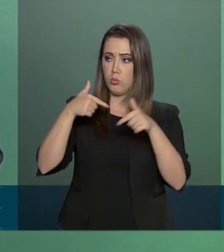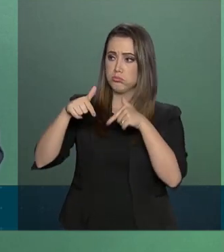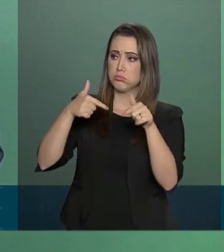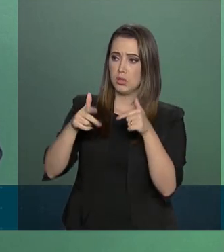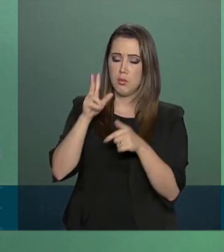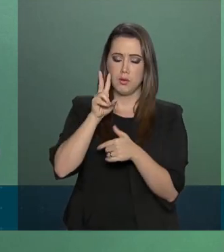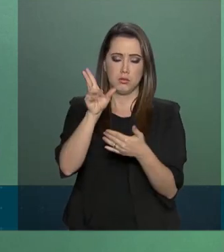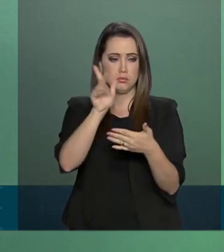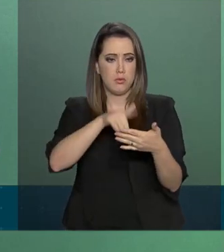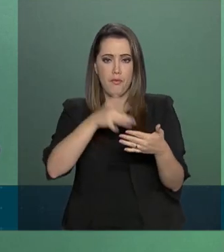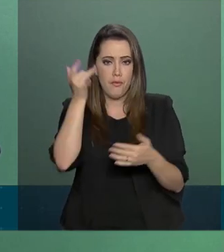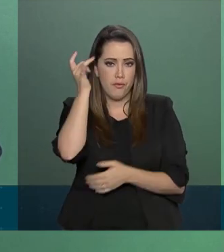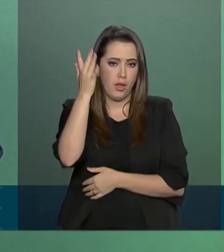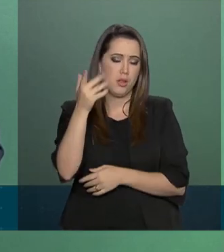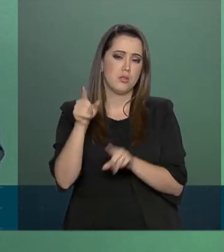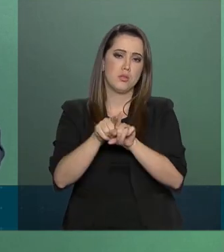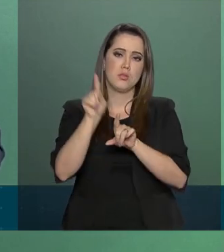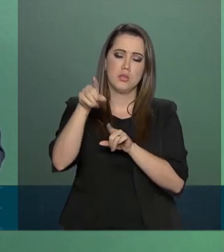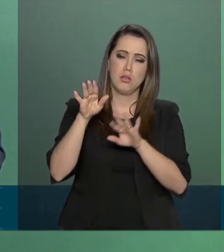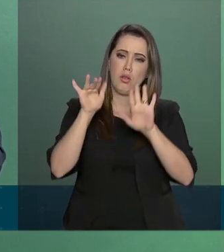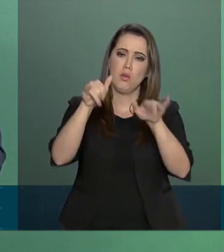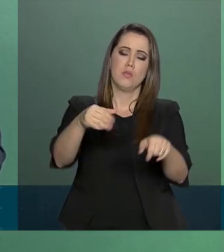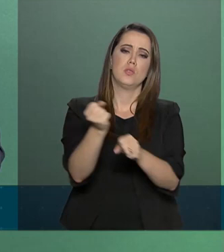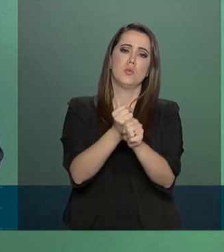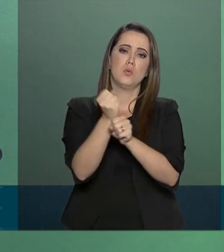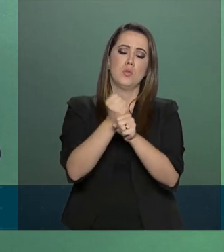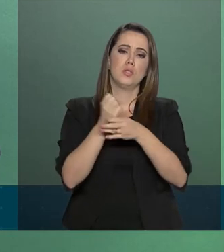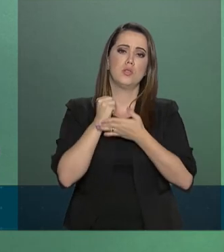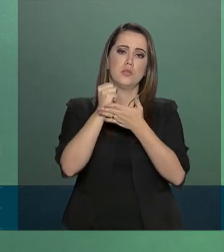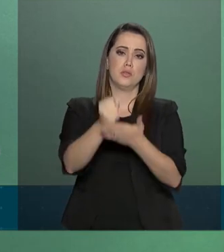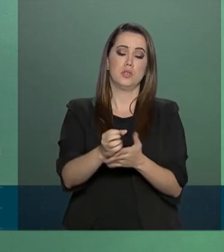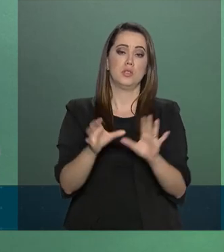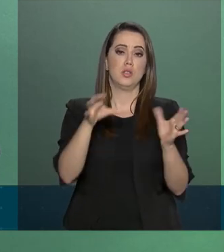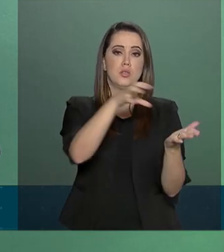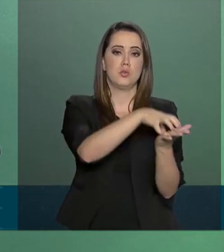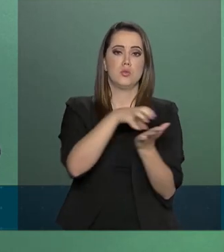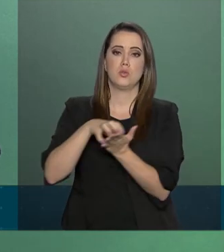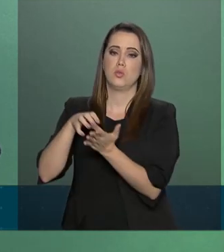do ano estará disponível aos órgãos de segurança pública.